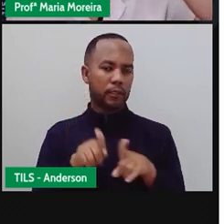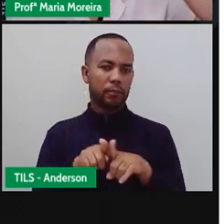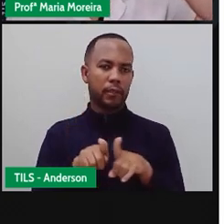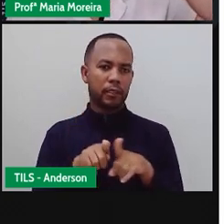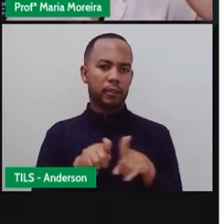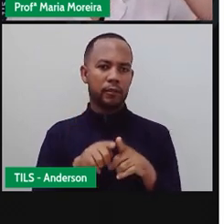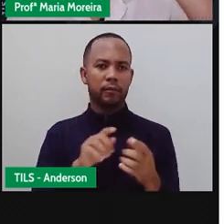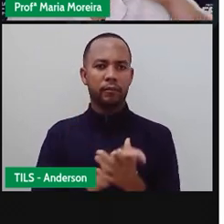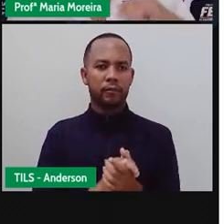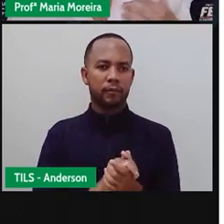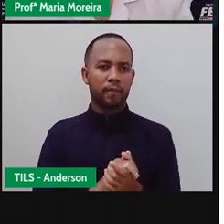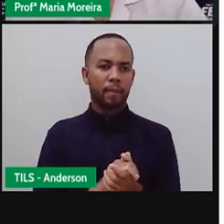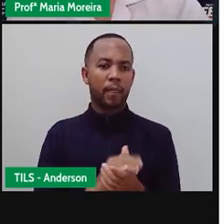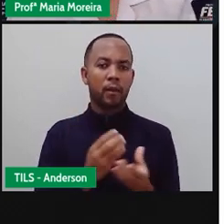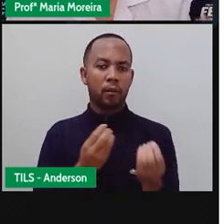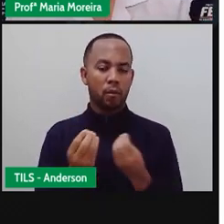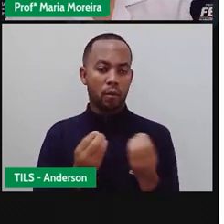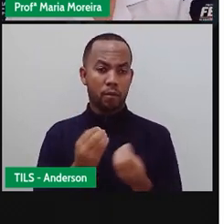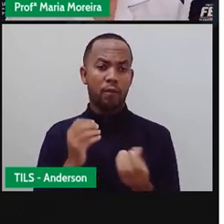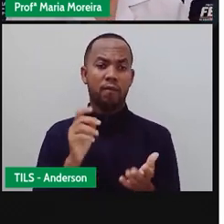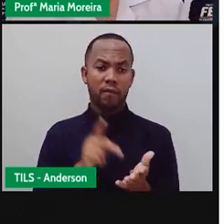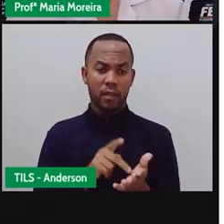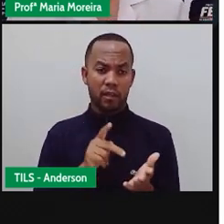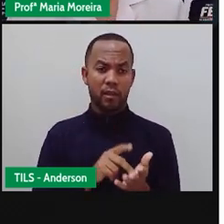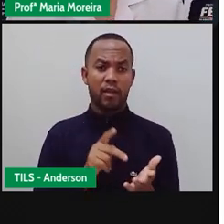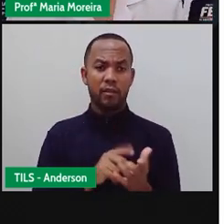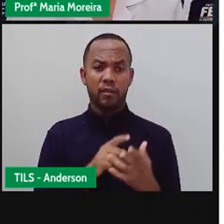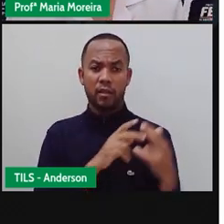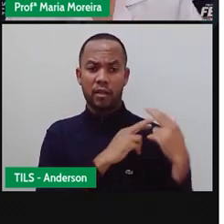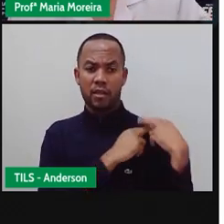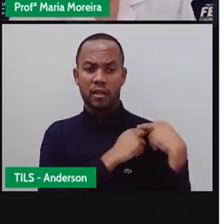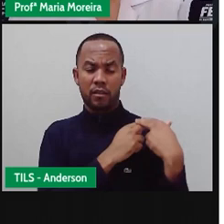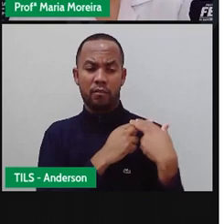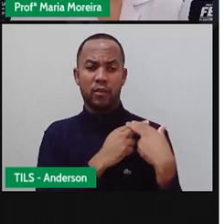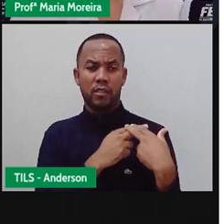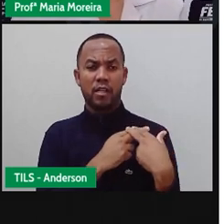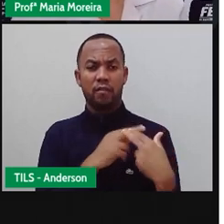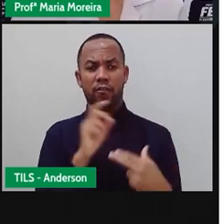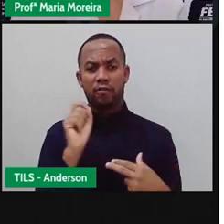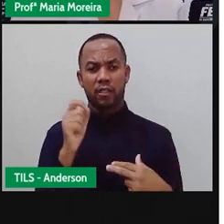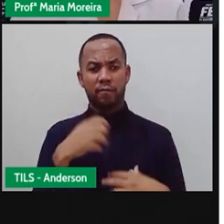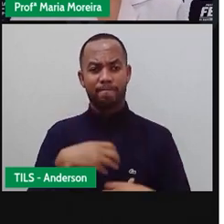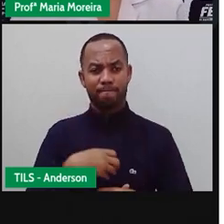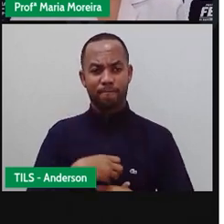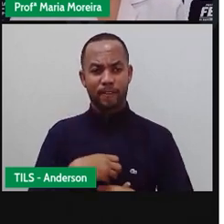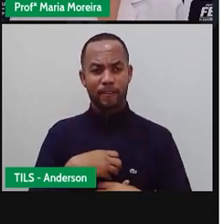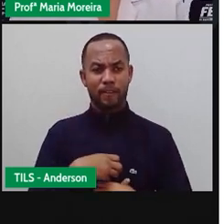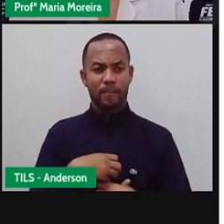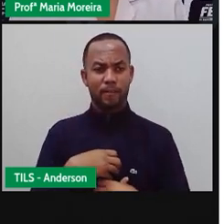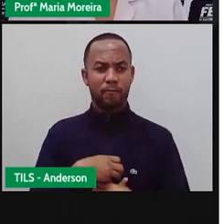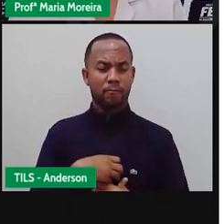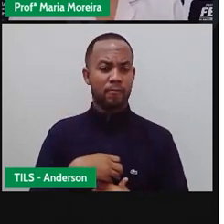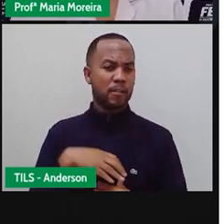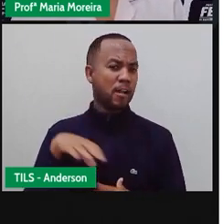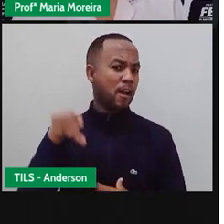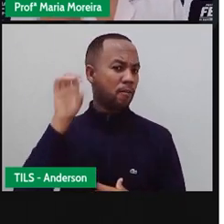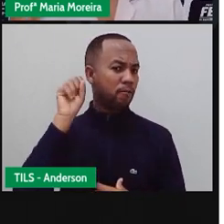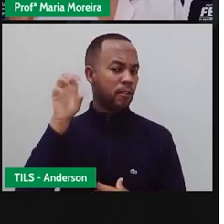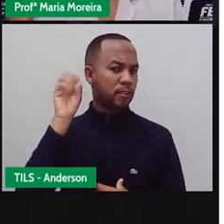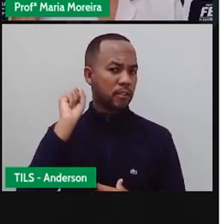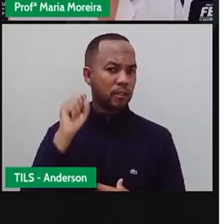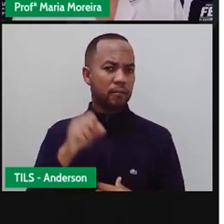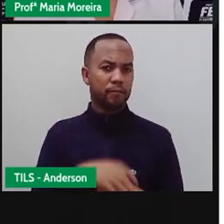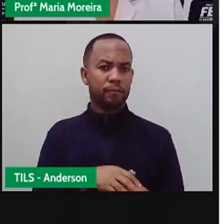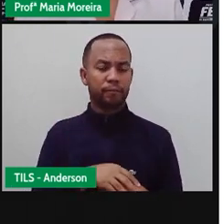A orelha, na verdade, ela é responsável, né, por esse sentido. Que sentido é esse? A audição. A gente